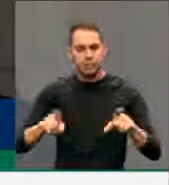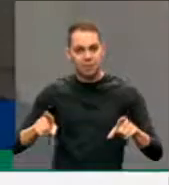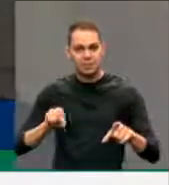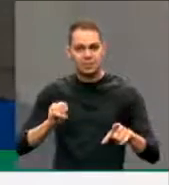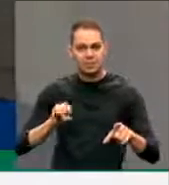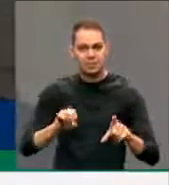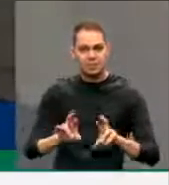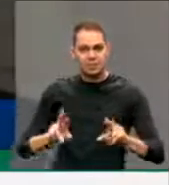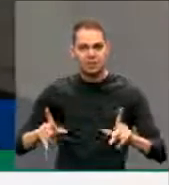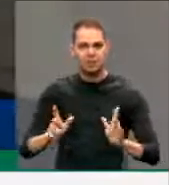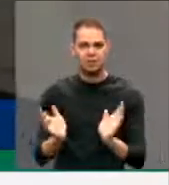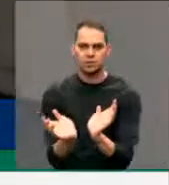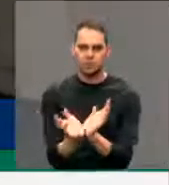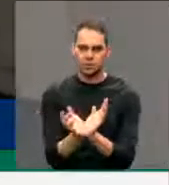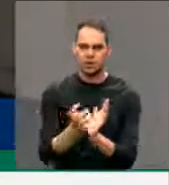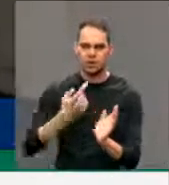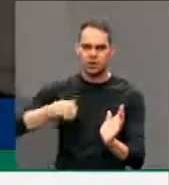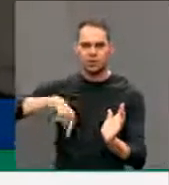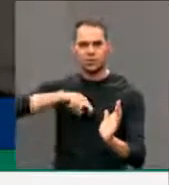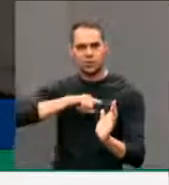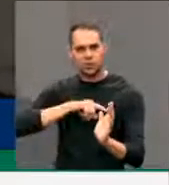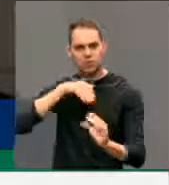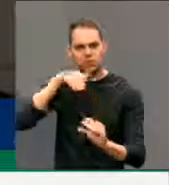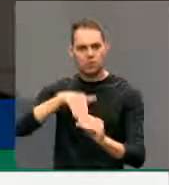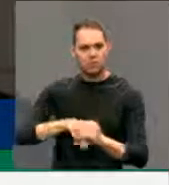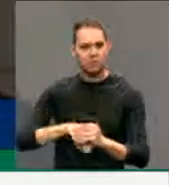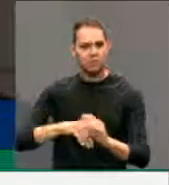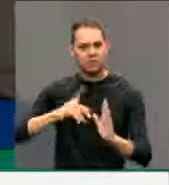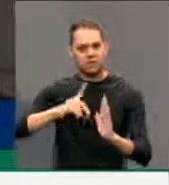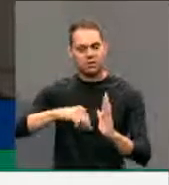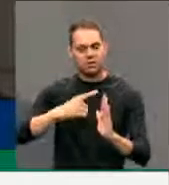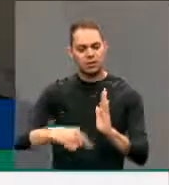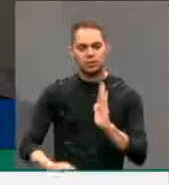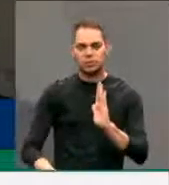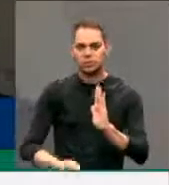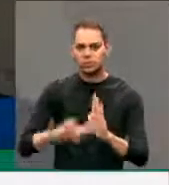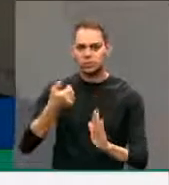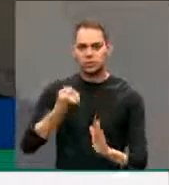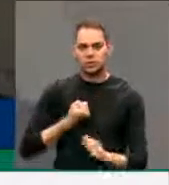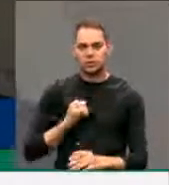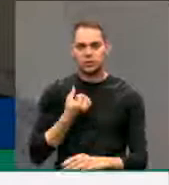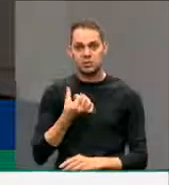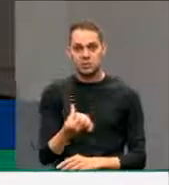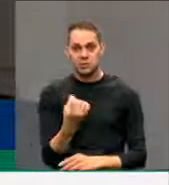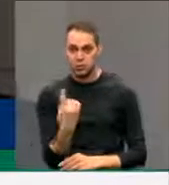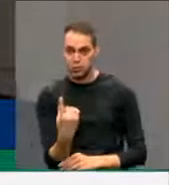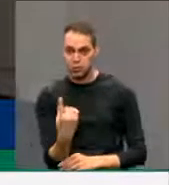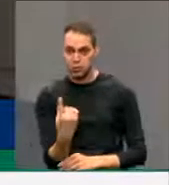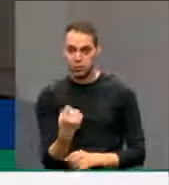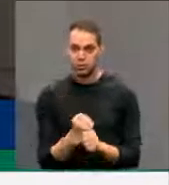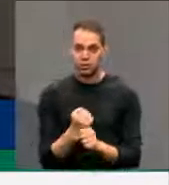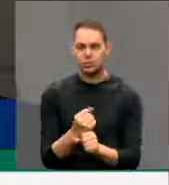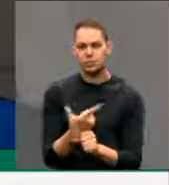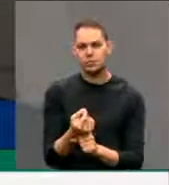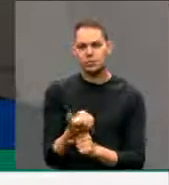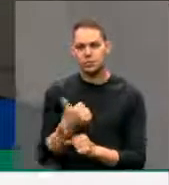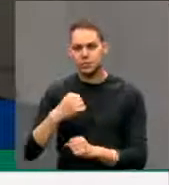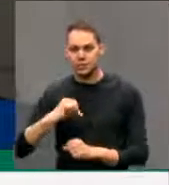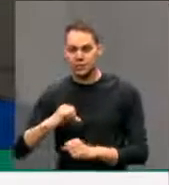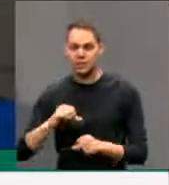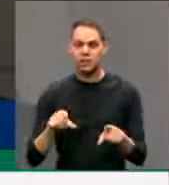a nossa bancada votaria pela derrubada dos vetos de número 61 de 2019